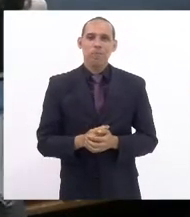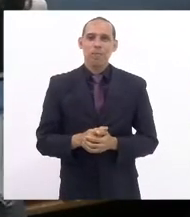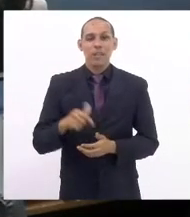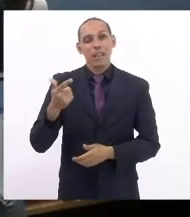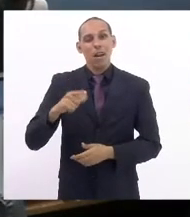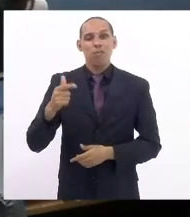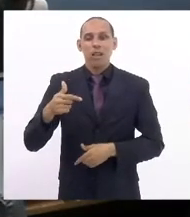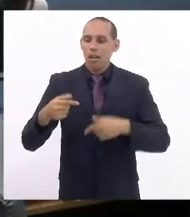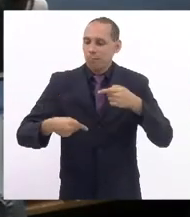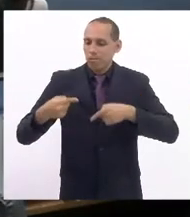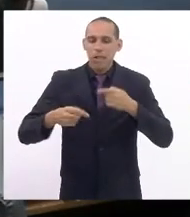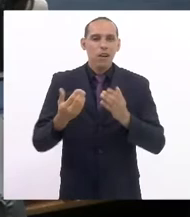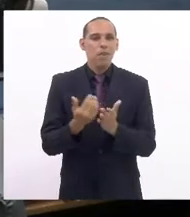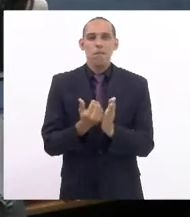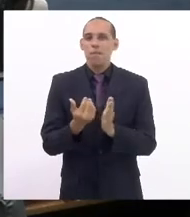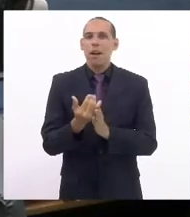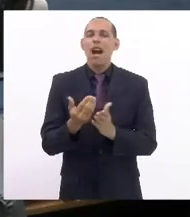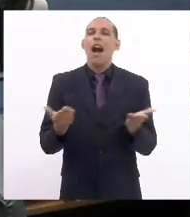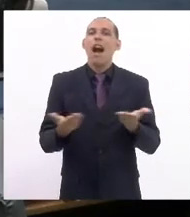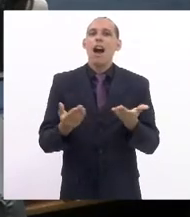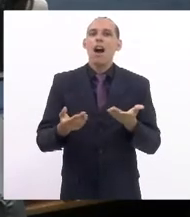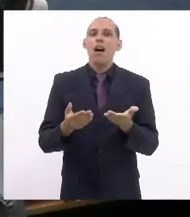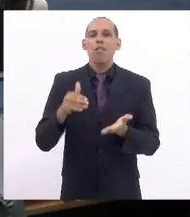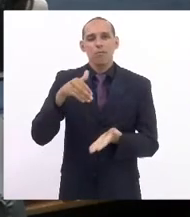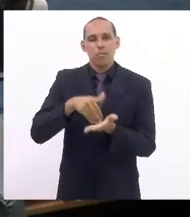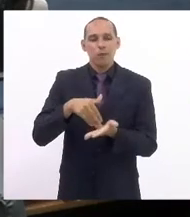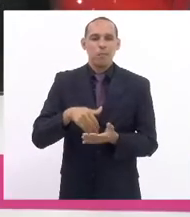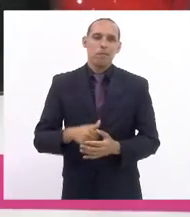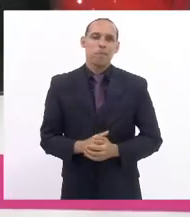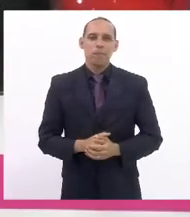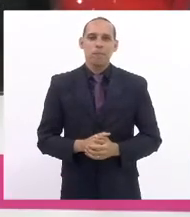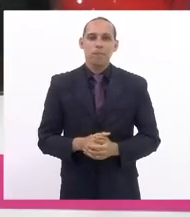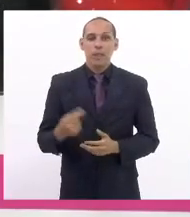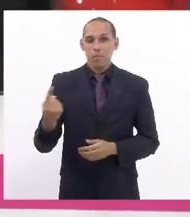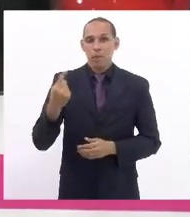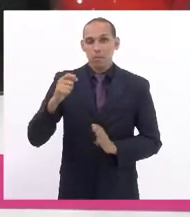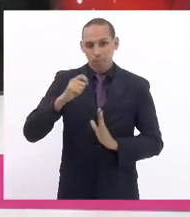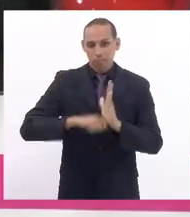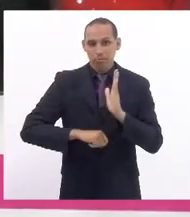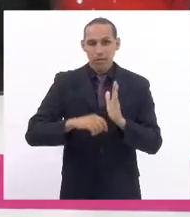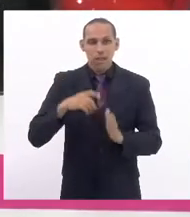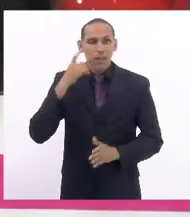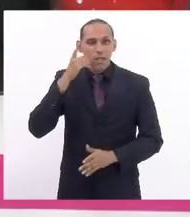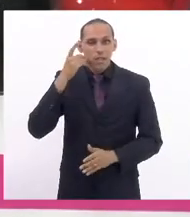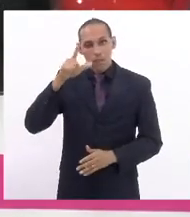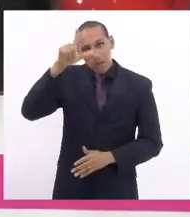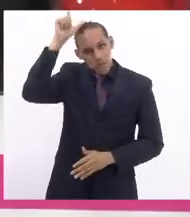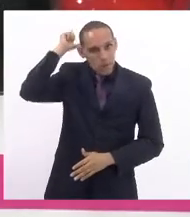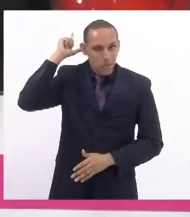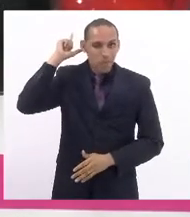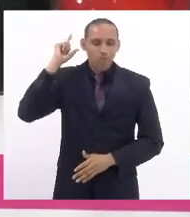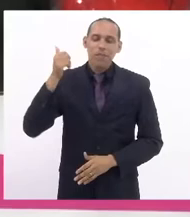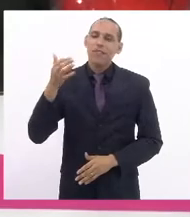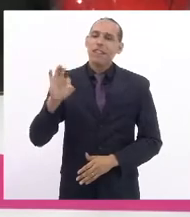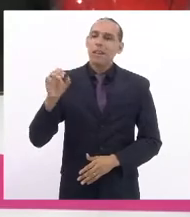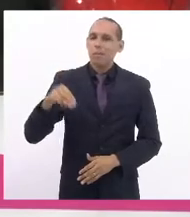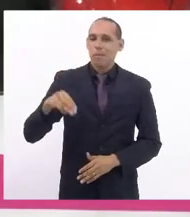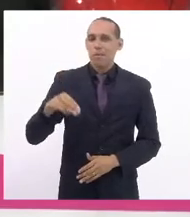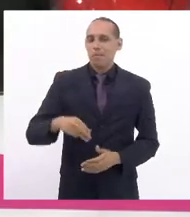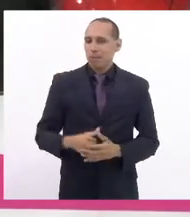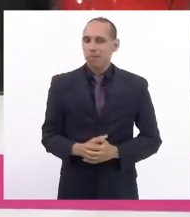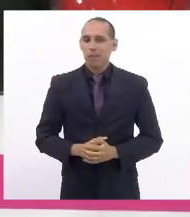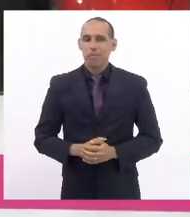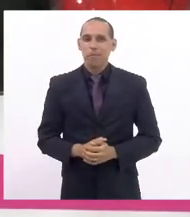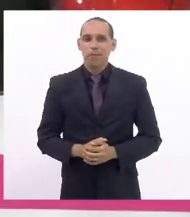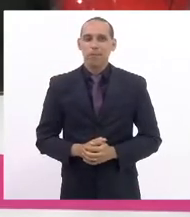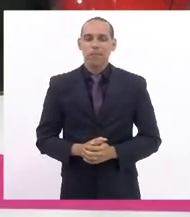a tratar na ordem do dia passa-se ao expediente final primeiro orador escrito é o nobre deputado Luiz Paulo vossa excelência dispõe de 10 minutos no tempo